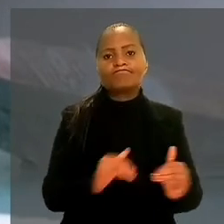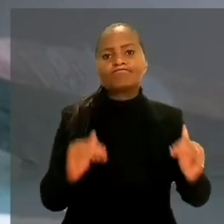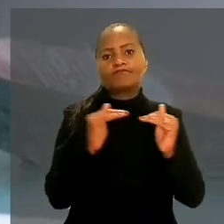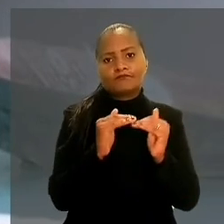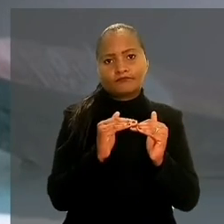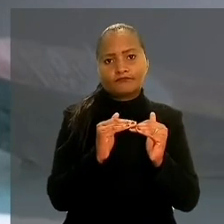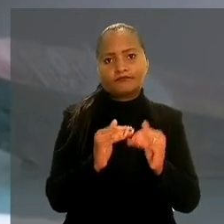decisão foi unânime.